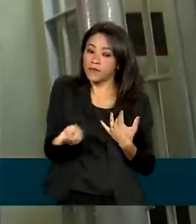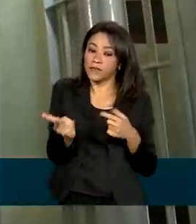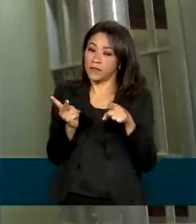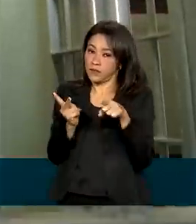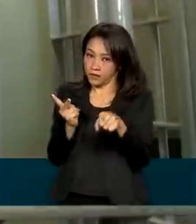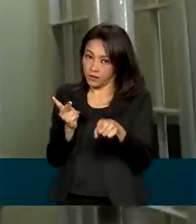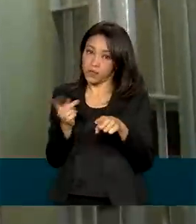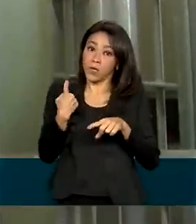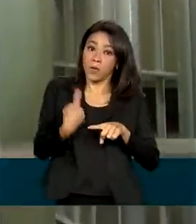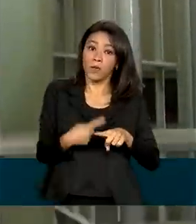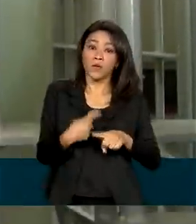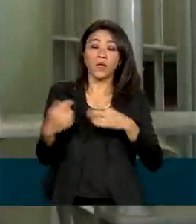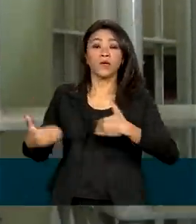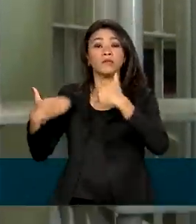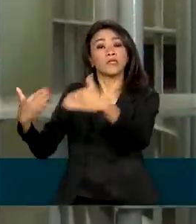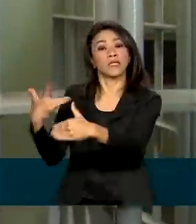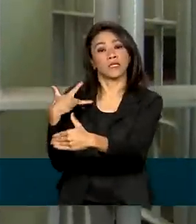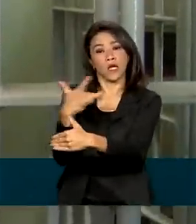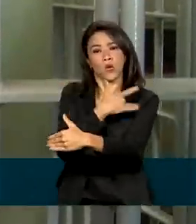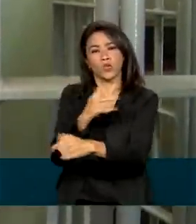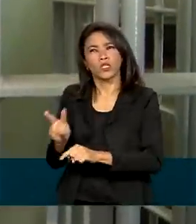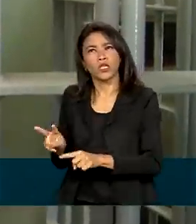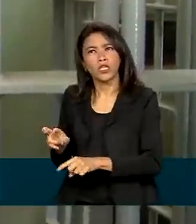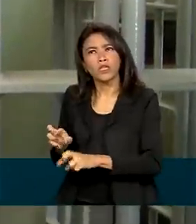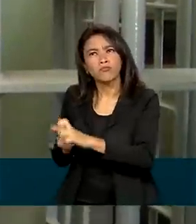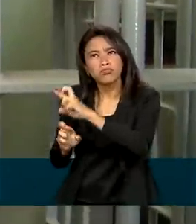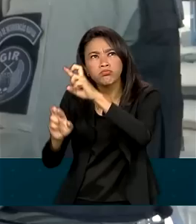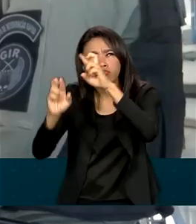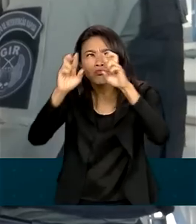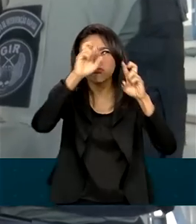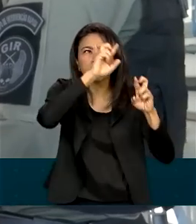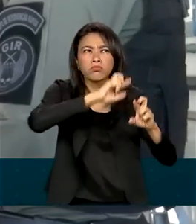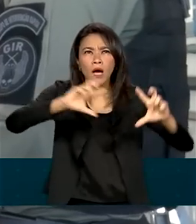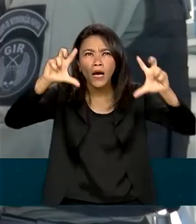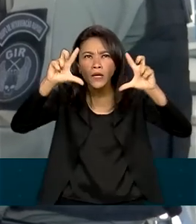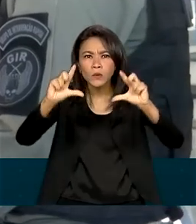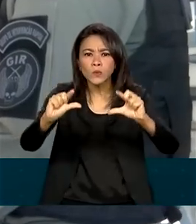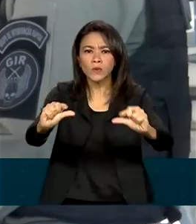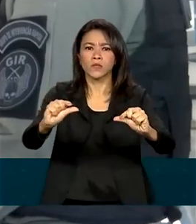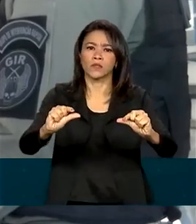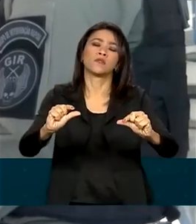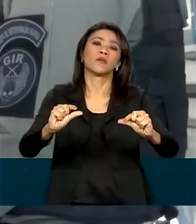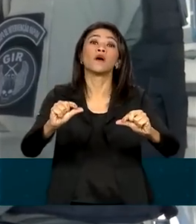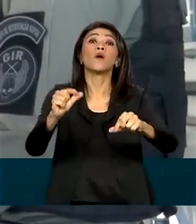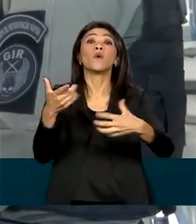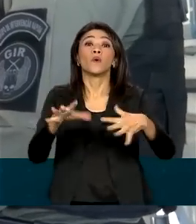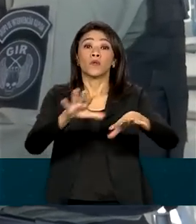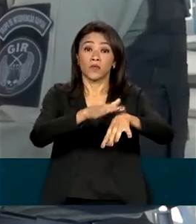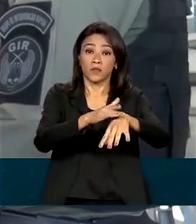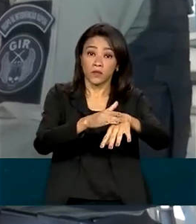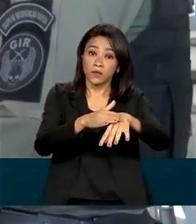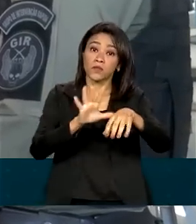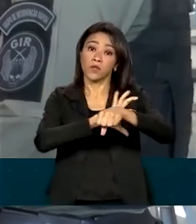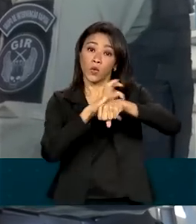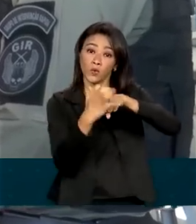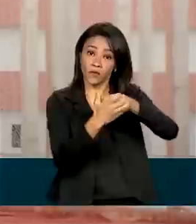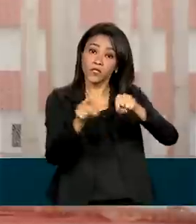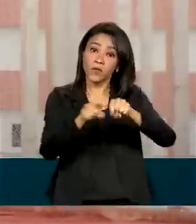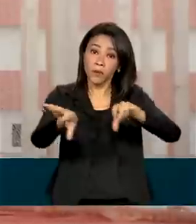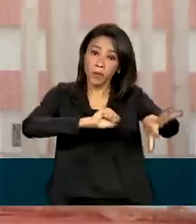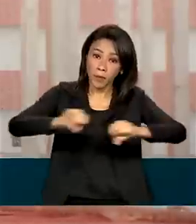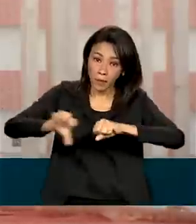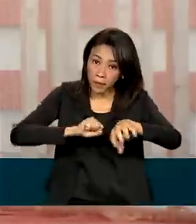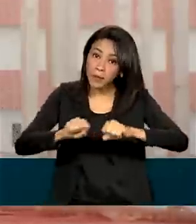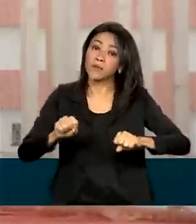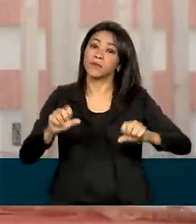Ministério da Saúde tem monitorado a queda de casos de Covid e também do contágio. A resolução foi publicada hoje